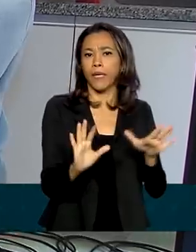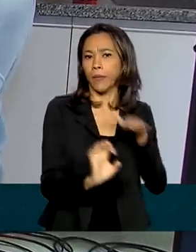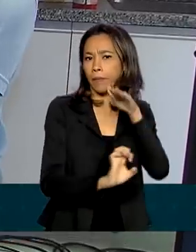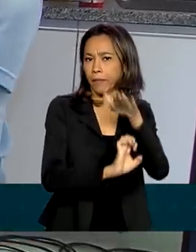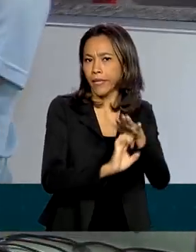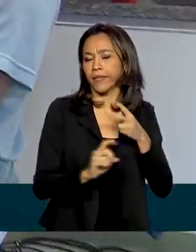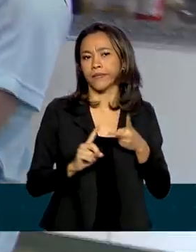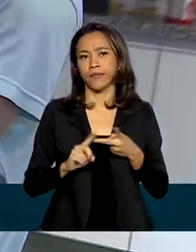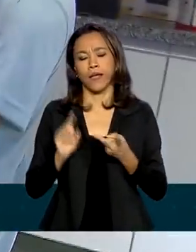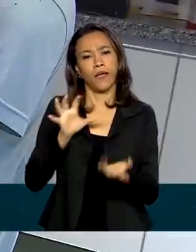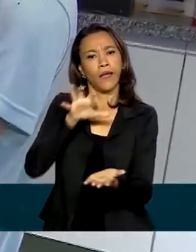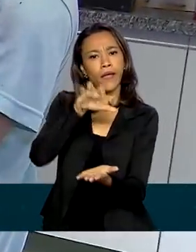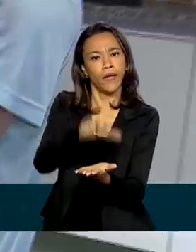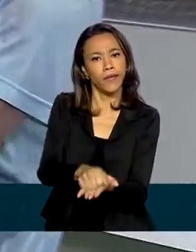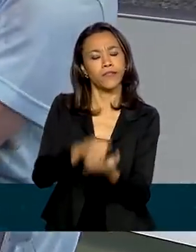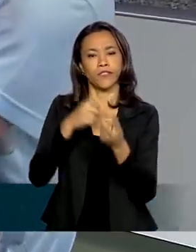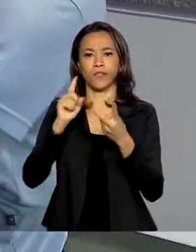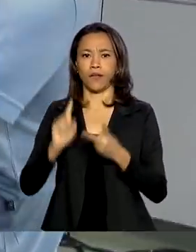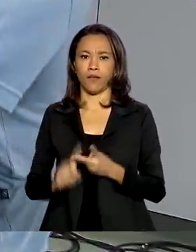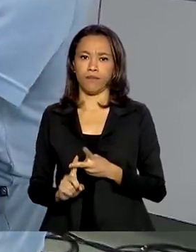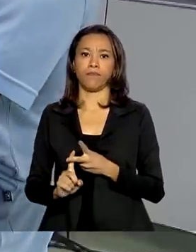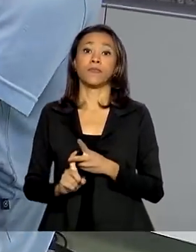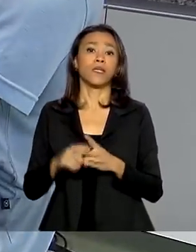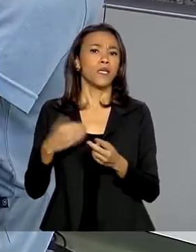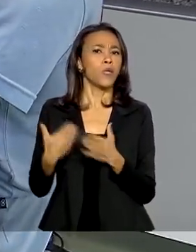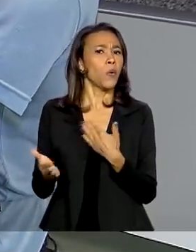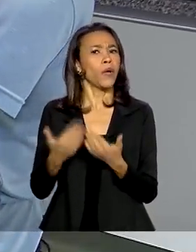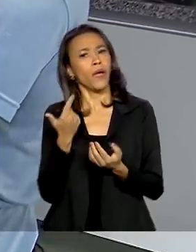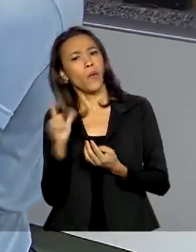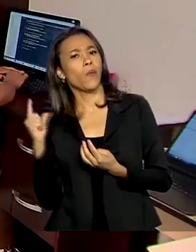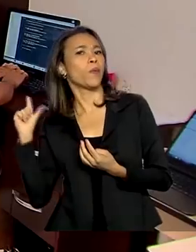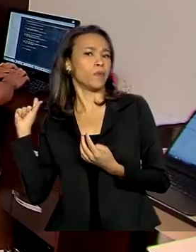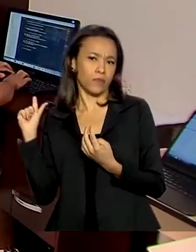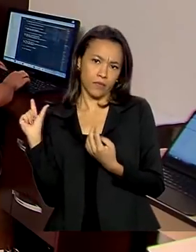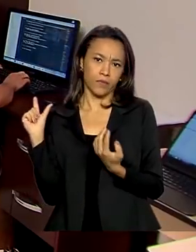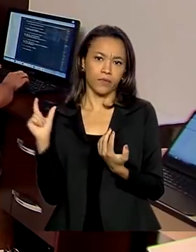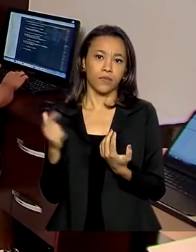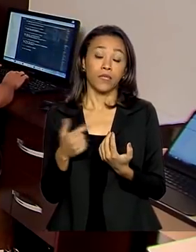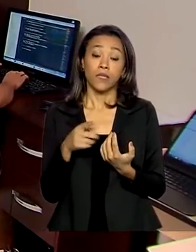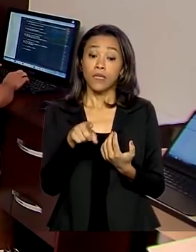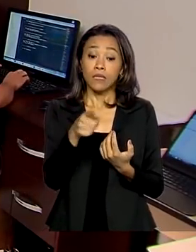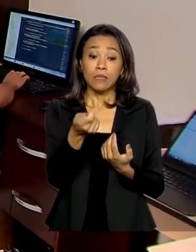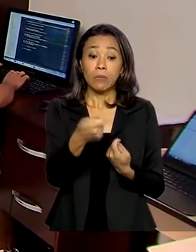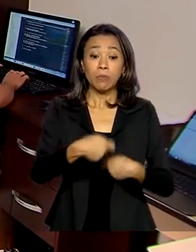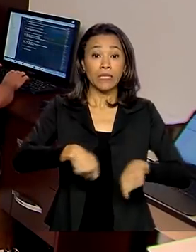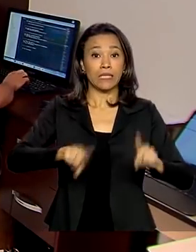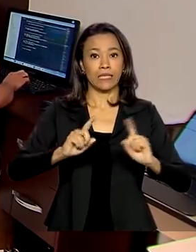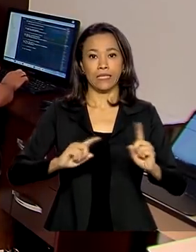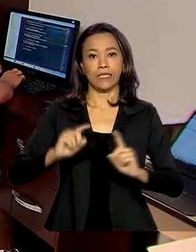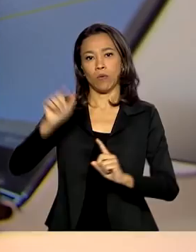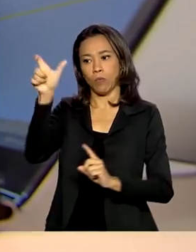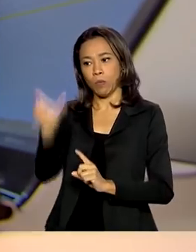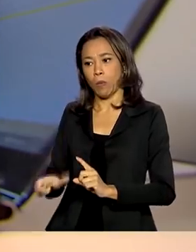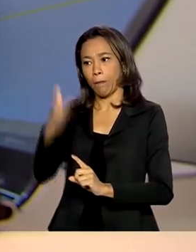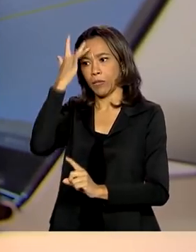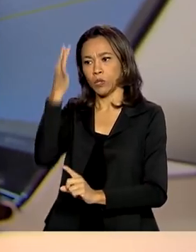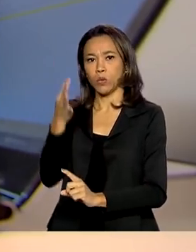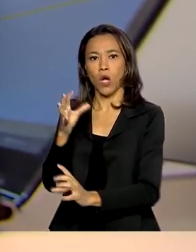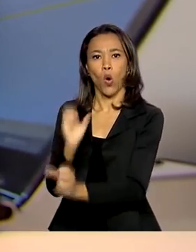de registro de uma já existente e qualquer outra operação, sem a necessidade de um contador ir